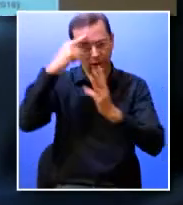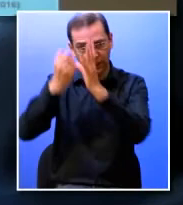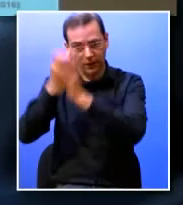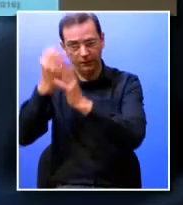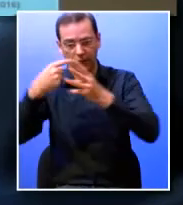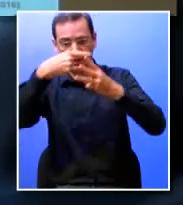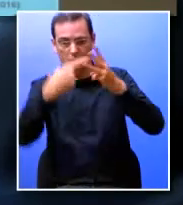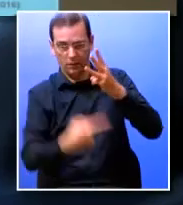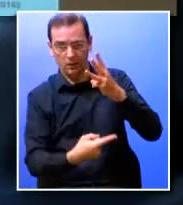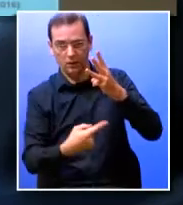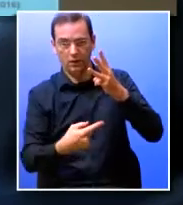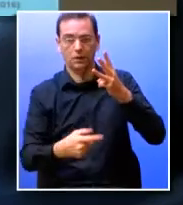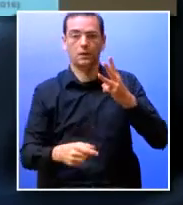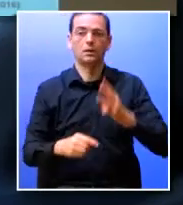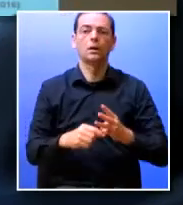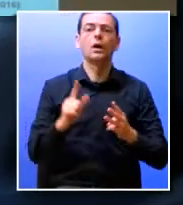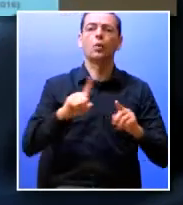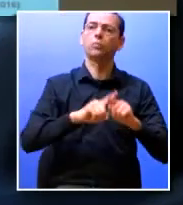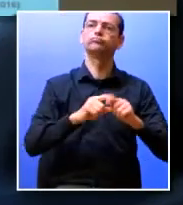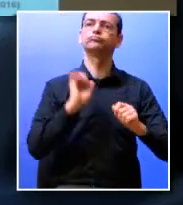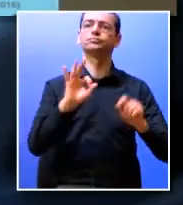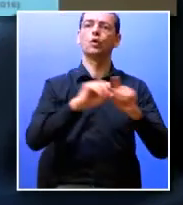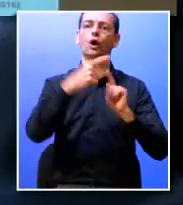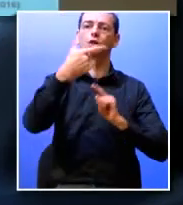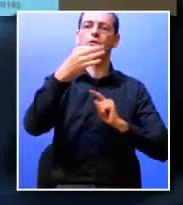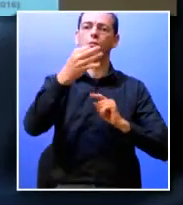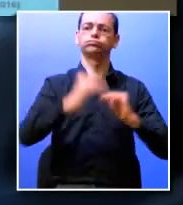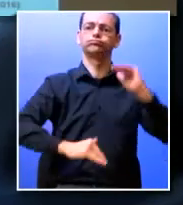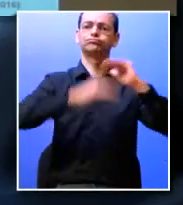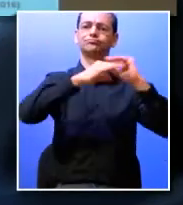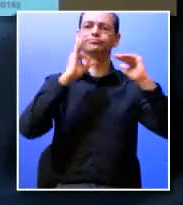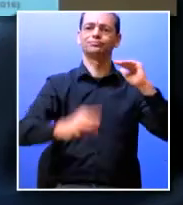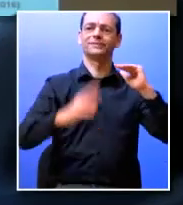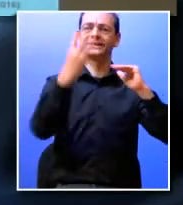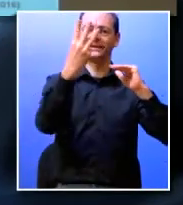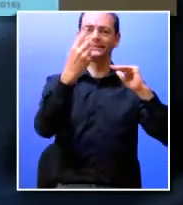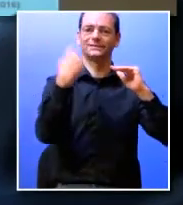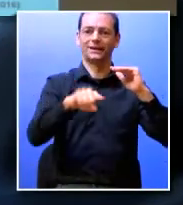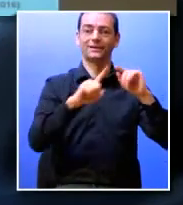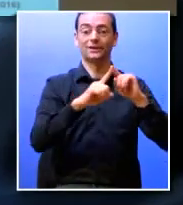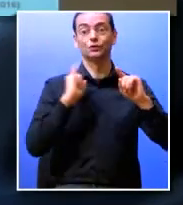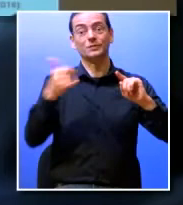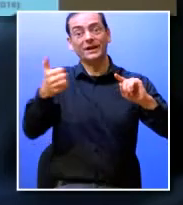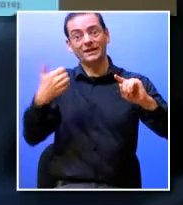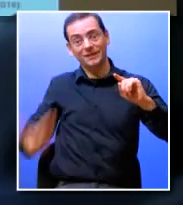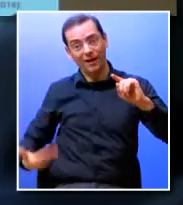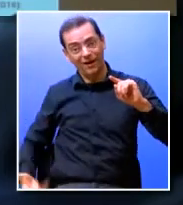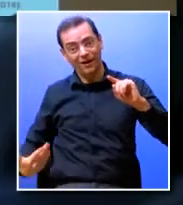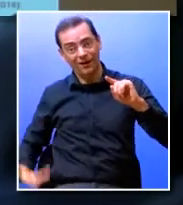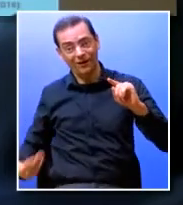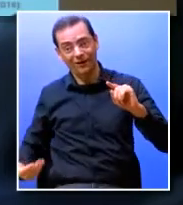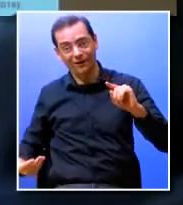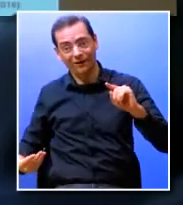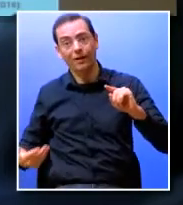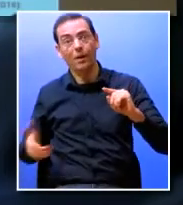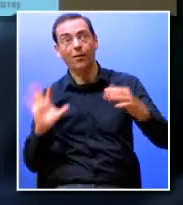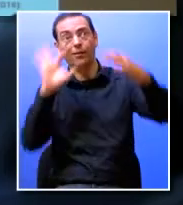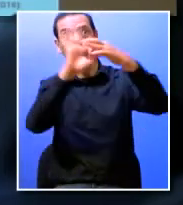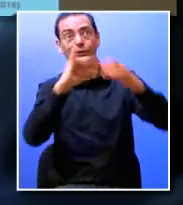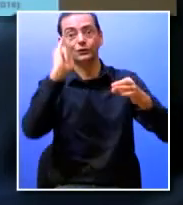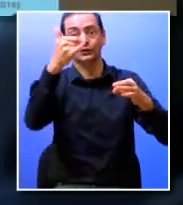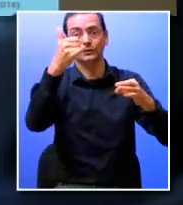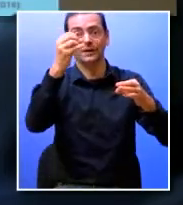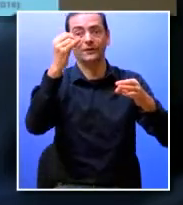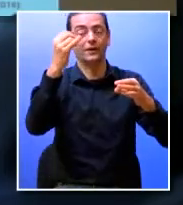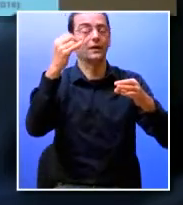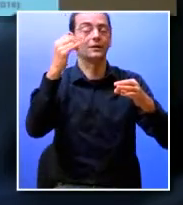que são o top 3 em 2020 como eles estão distribuídos agora em 2015 portanto não podemos pensar no que são as competências